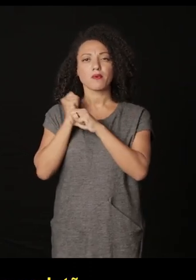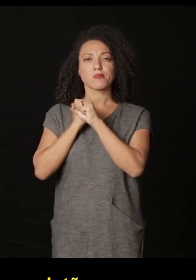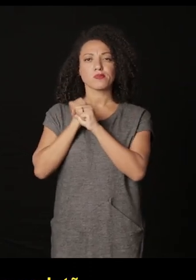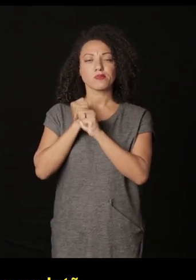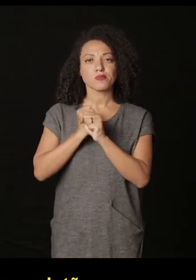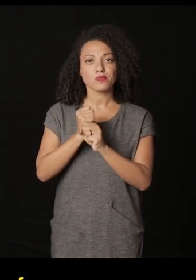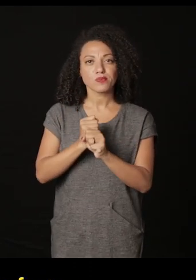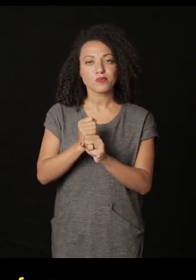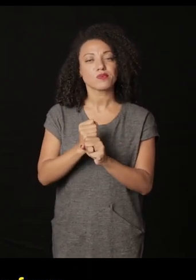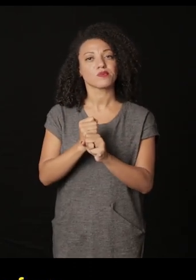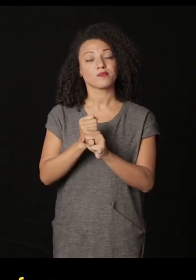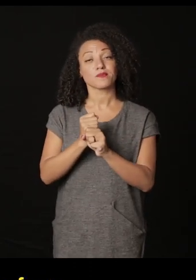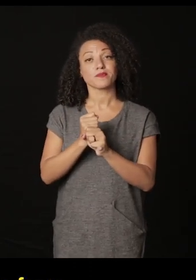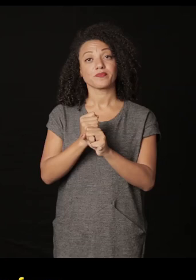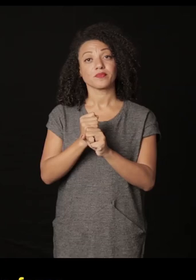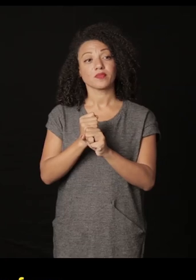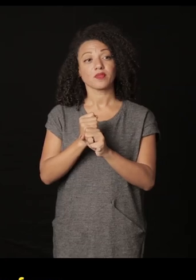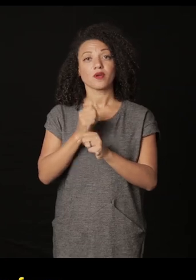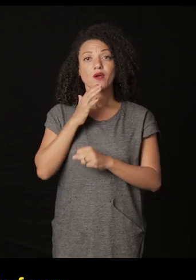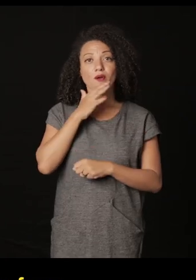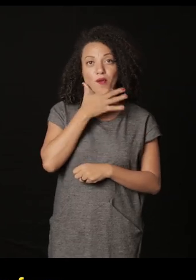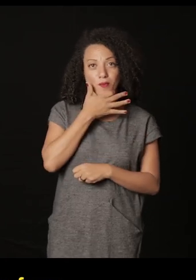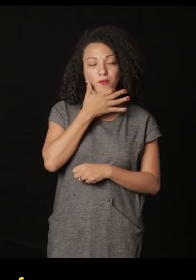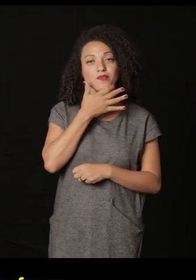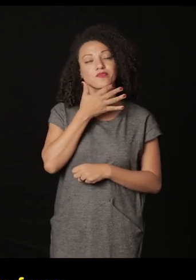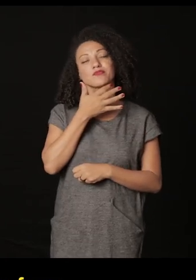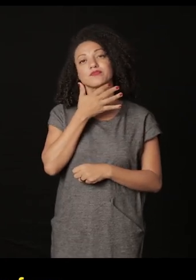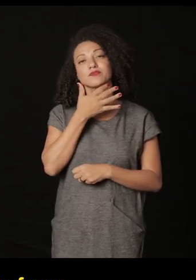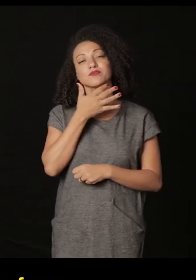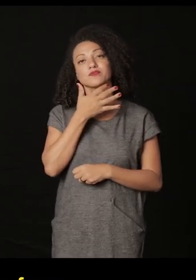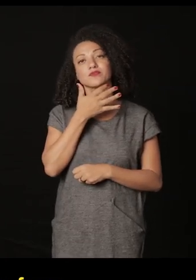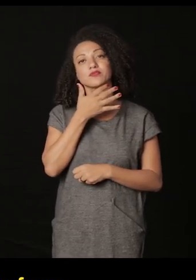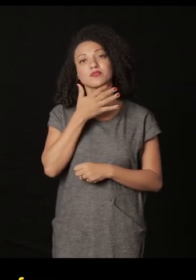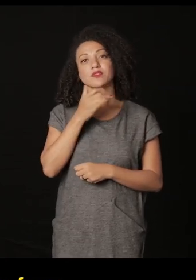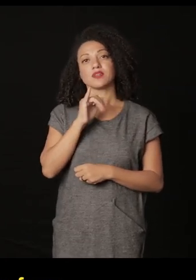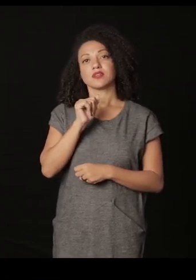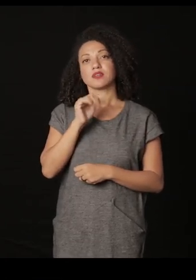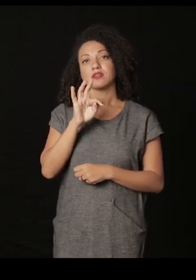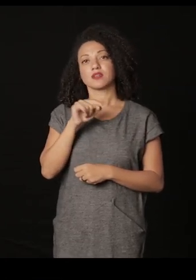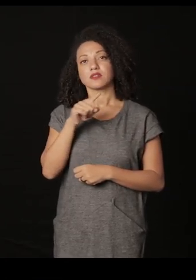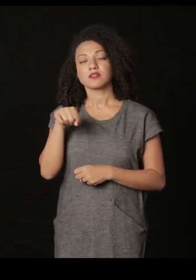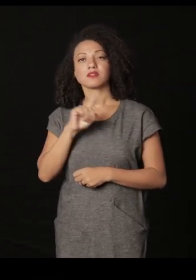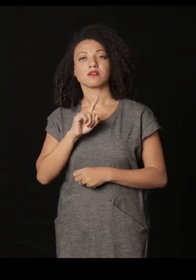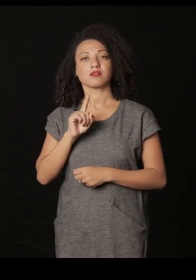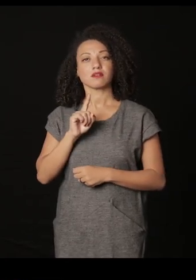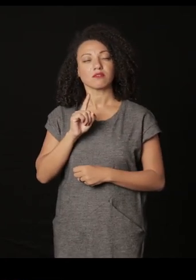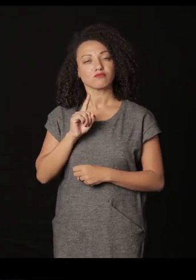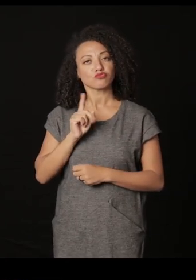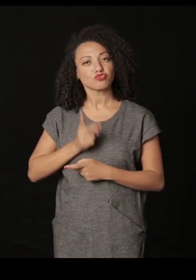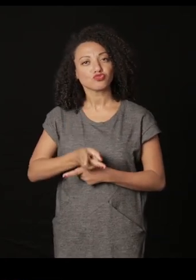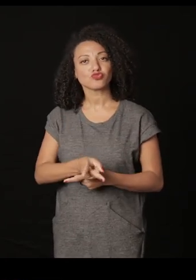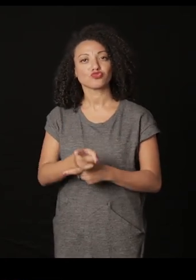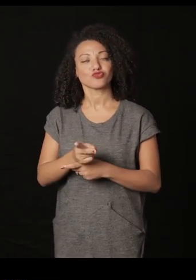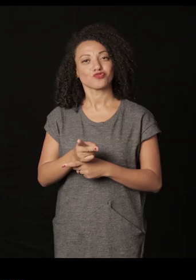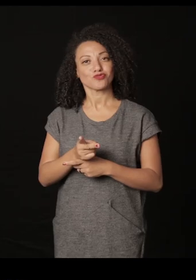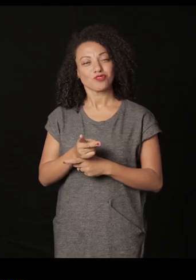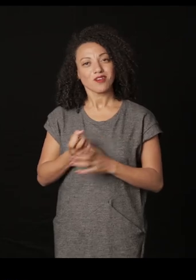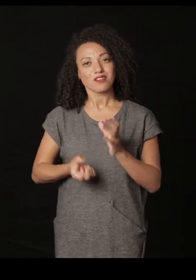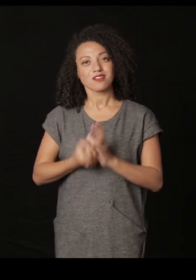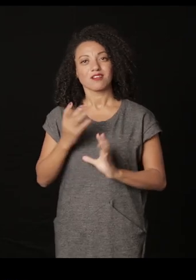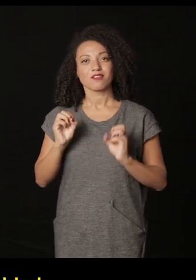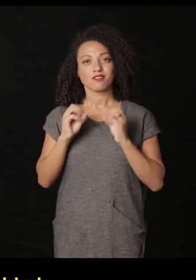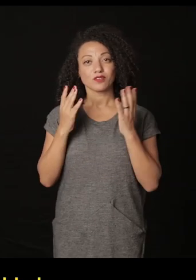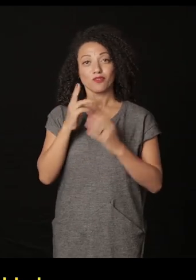ao Itaú por continuar com a força de fazer esse evento e ter a todo mundo aqui e fazendo conspirações por todos